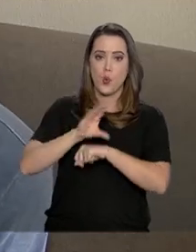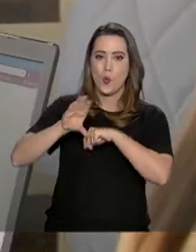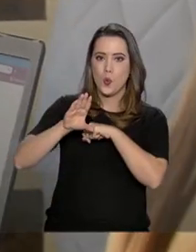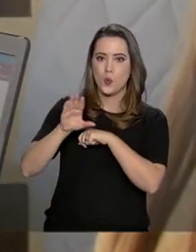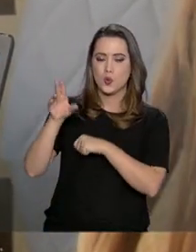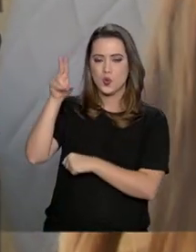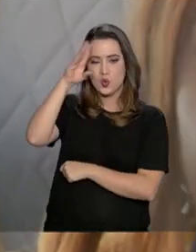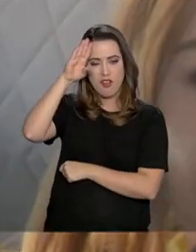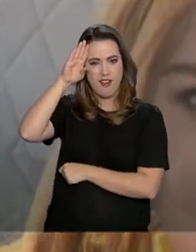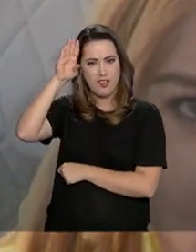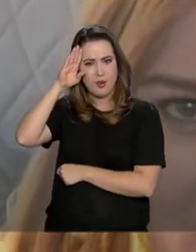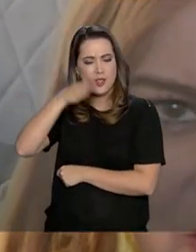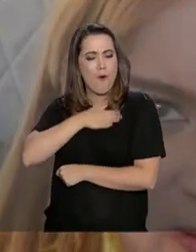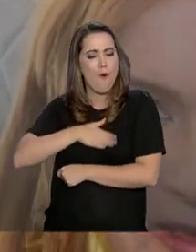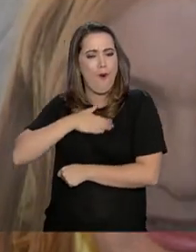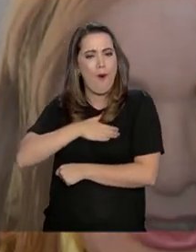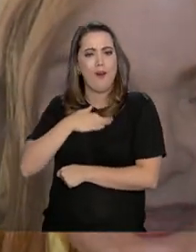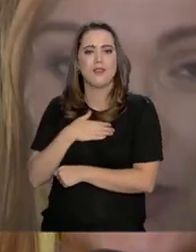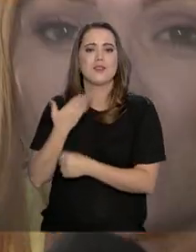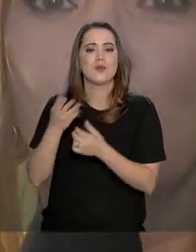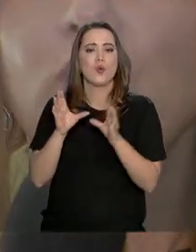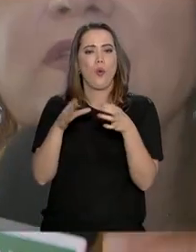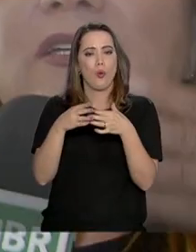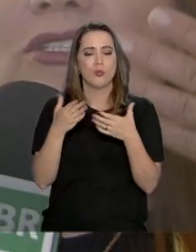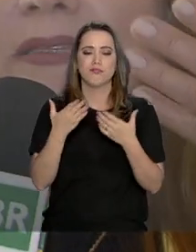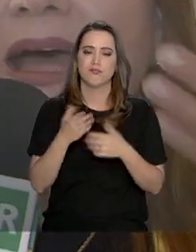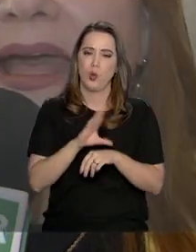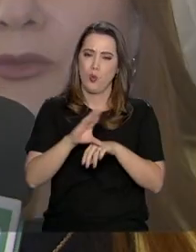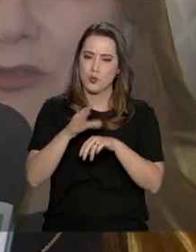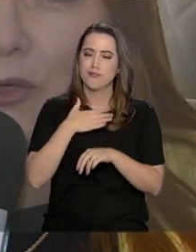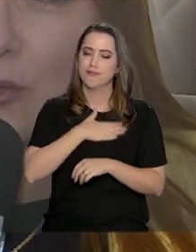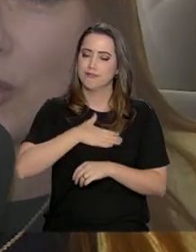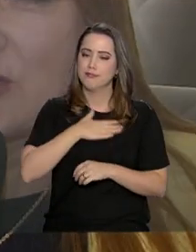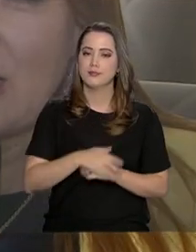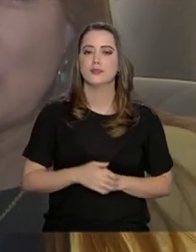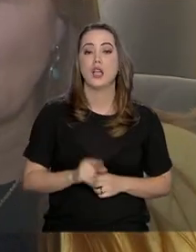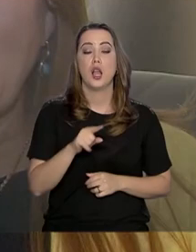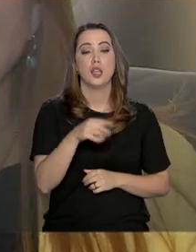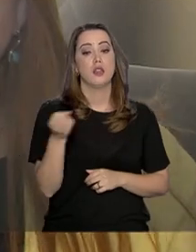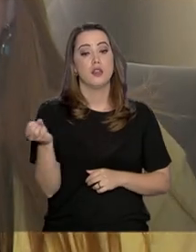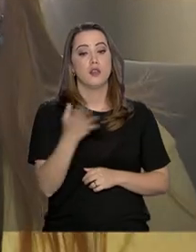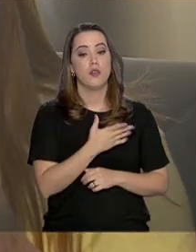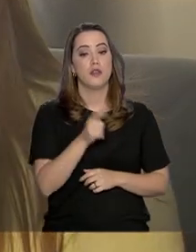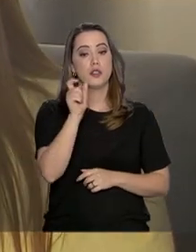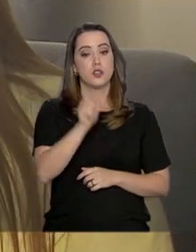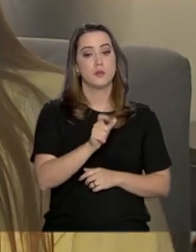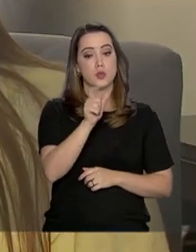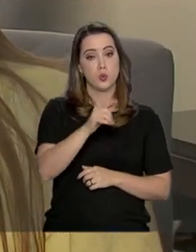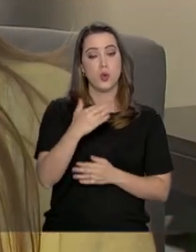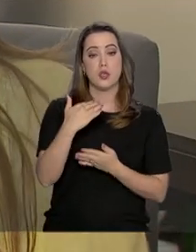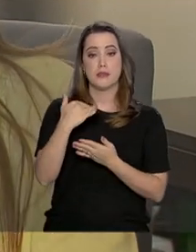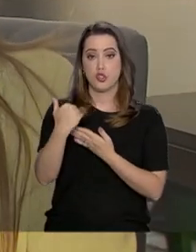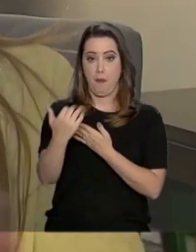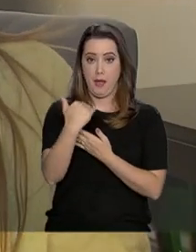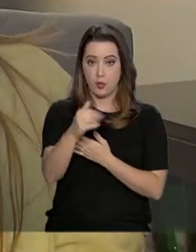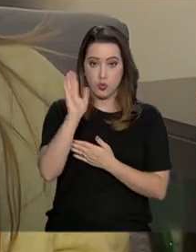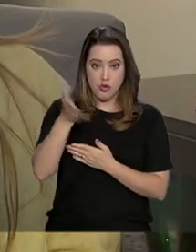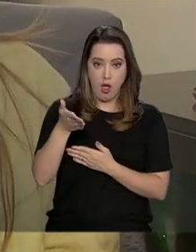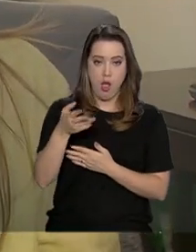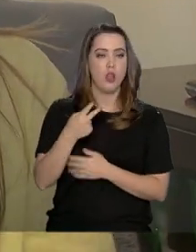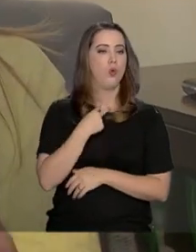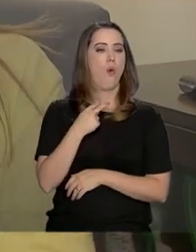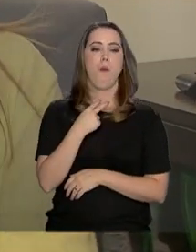que eu gosto. E tem novidade a partir dessa edição. Os candidatos que foram selecionados em chamada regular não